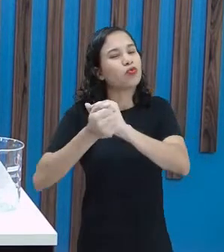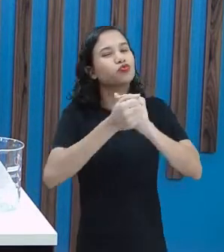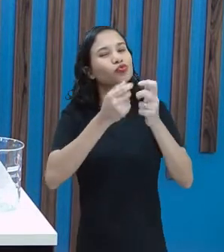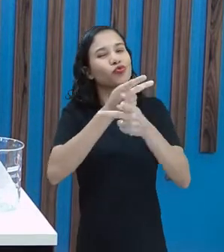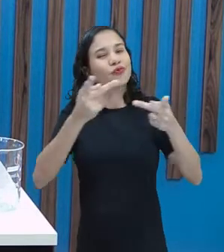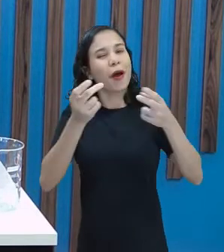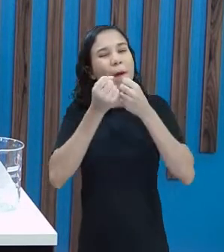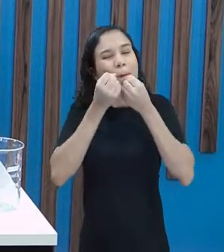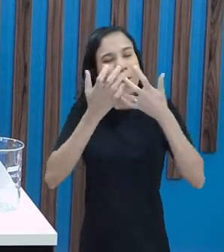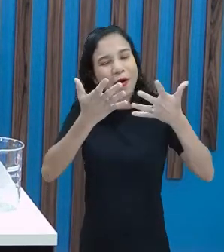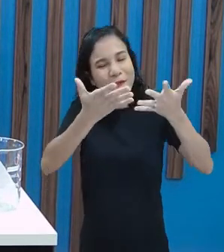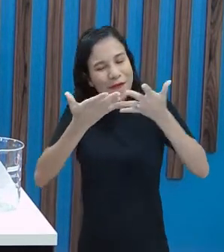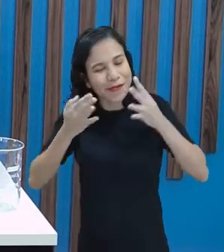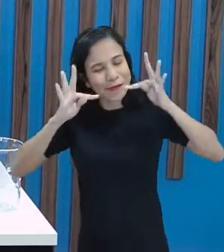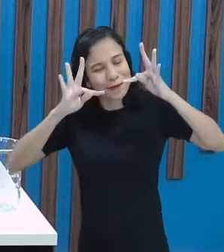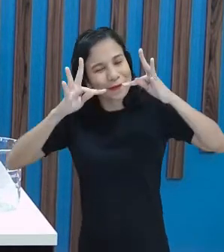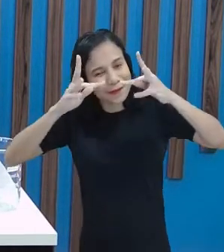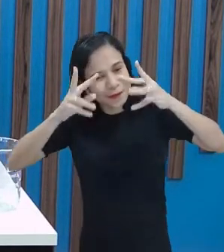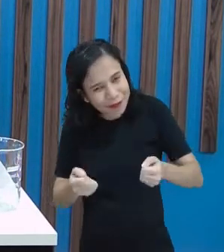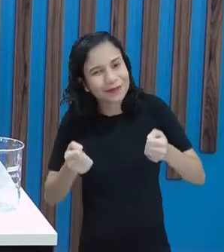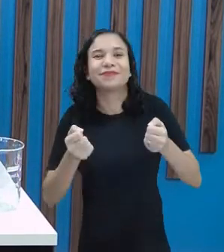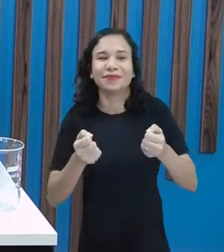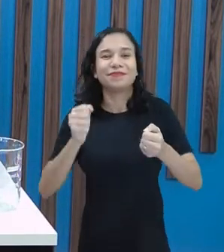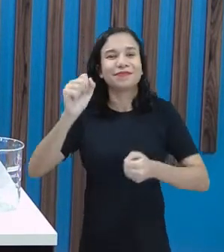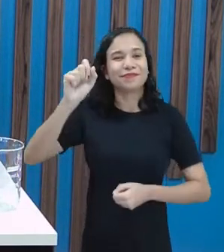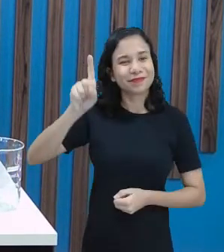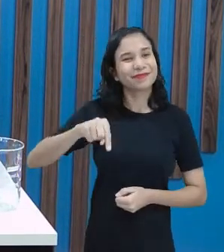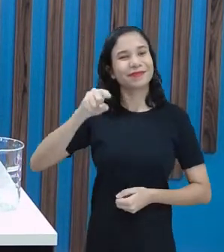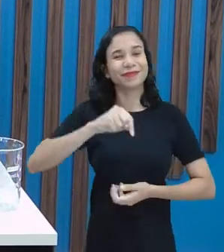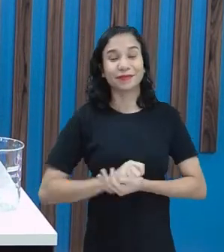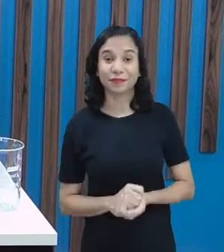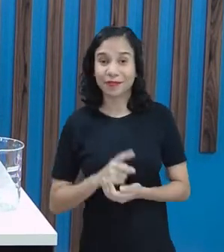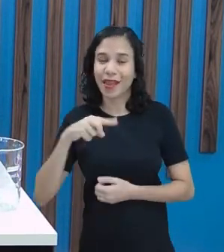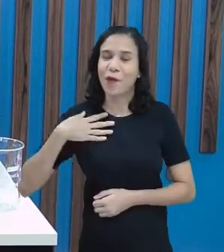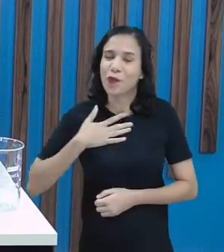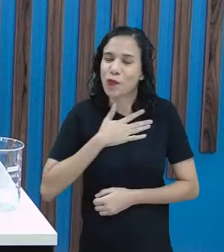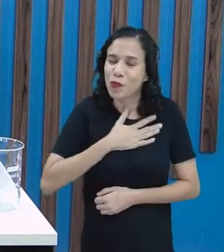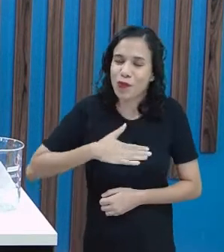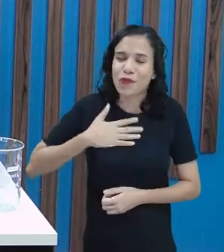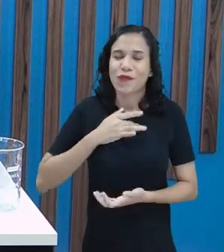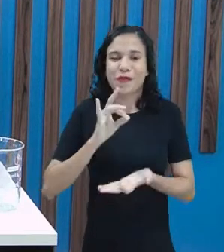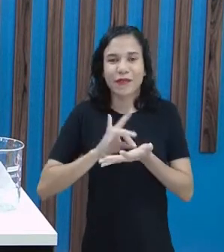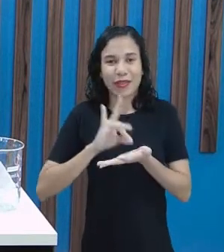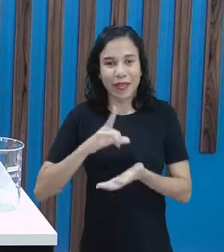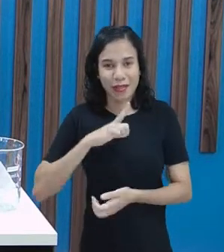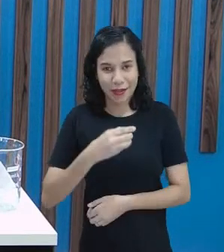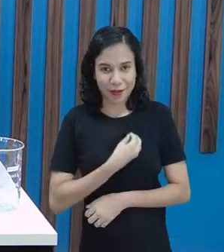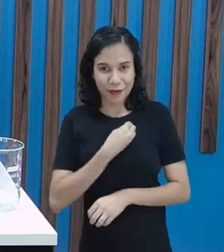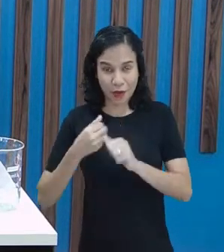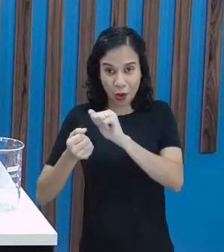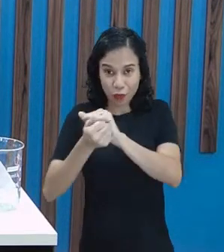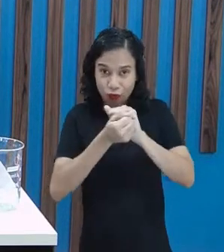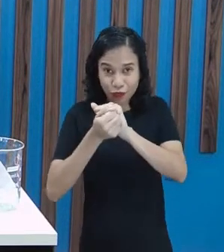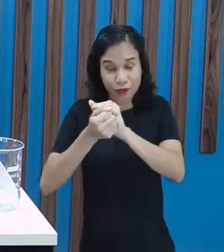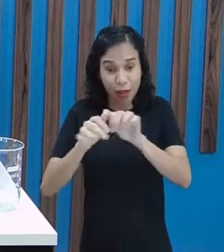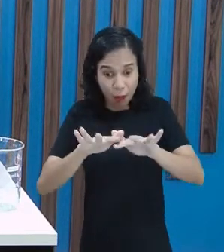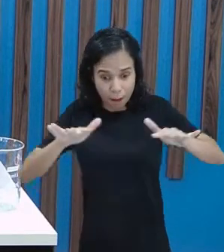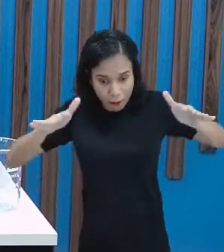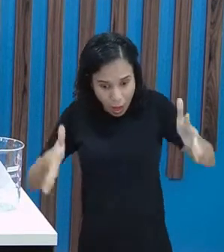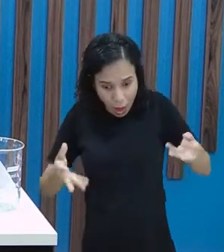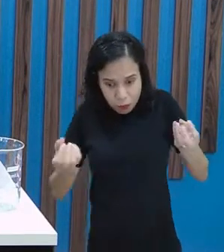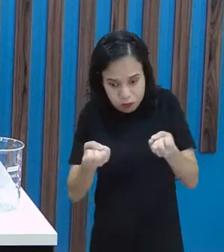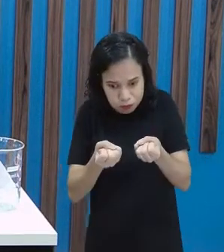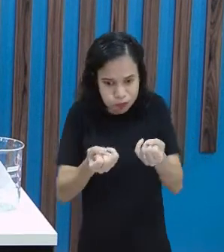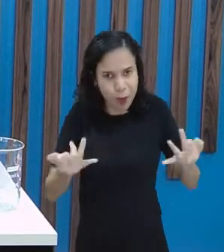Sejam todos e todas muito bem-vindos! É um prazer enorme estar aqui com vocês. Nossa mesa hoje está